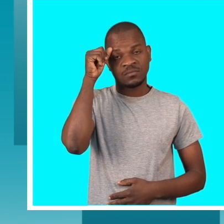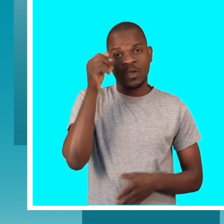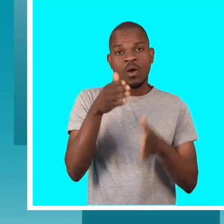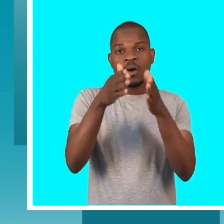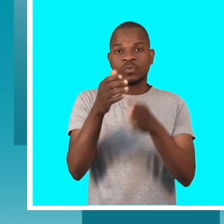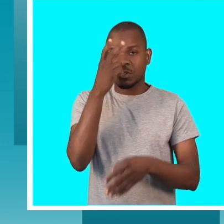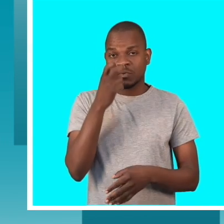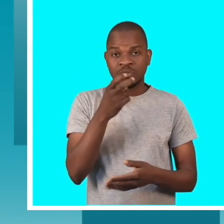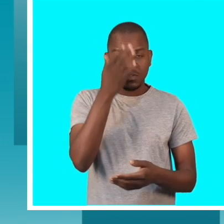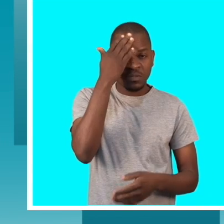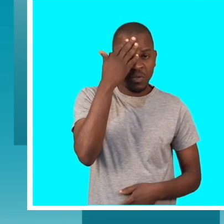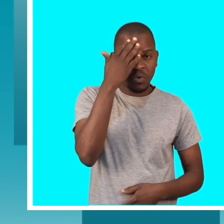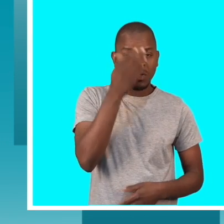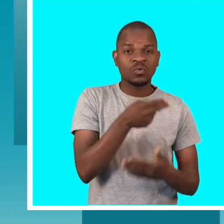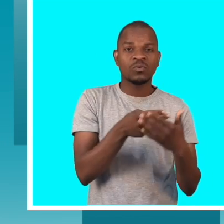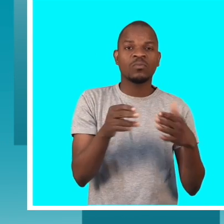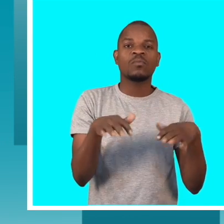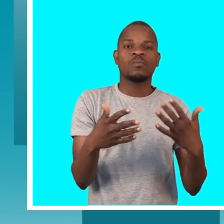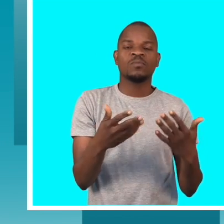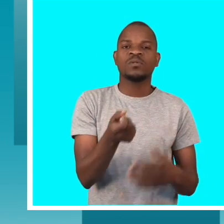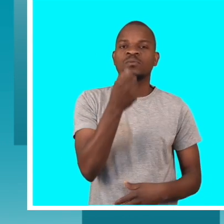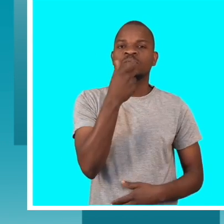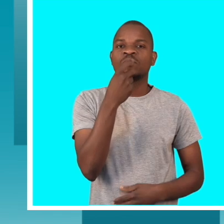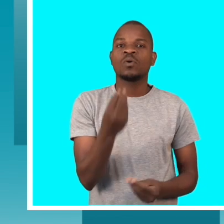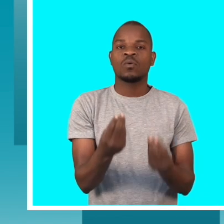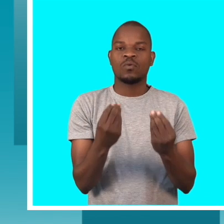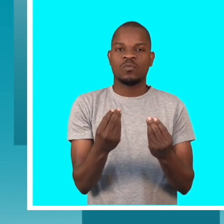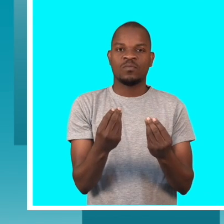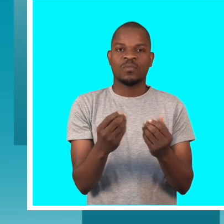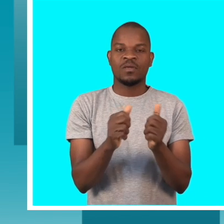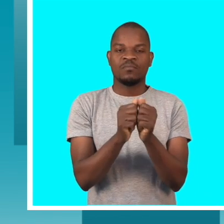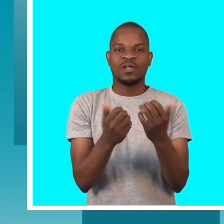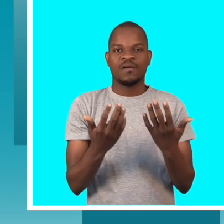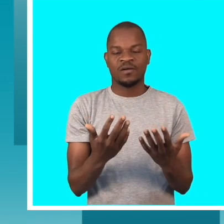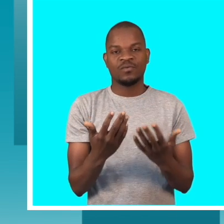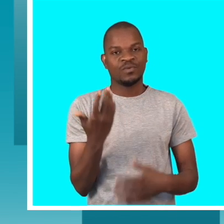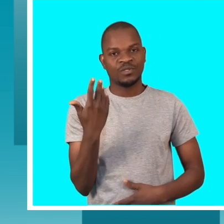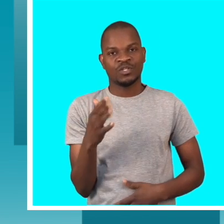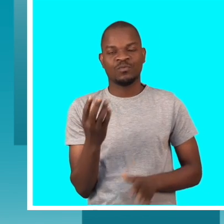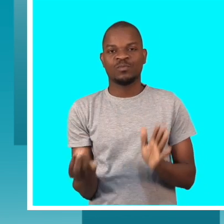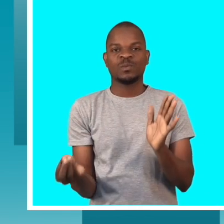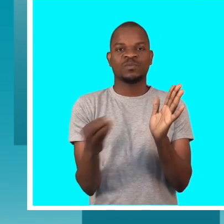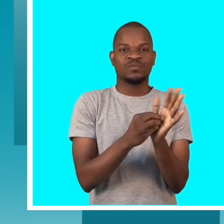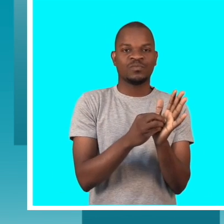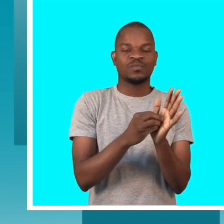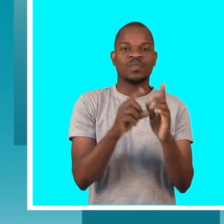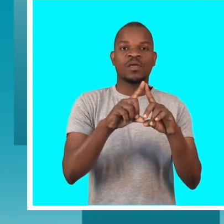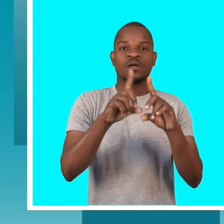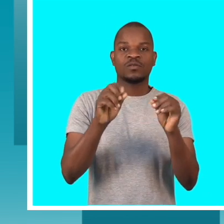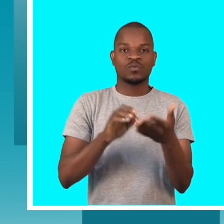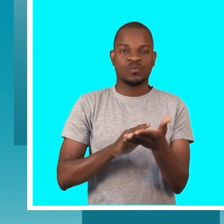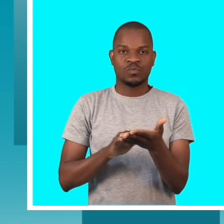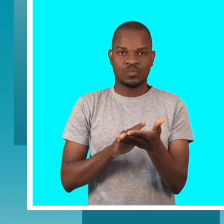o nome do medicamento, como é que deve tomar, e aí, com a introdução das